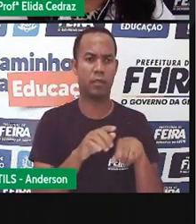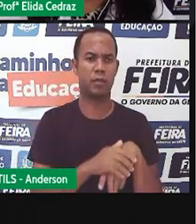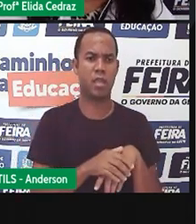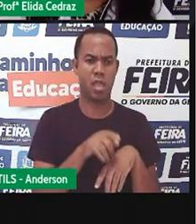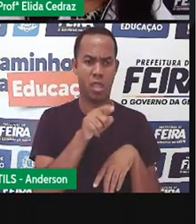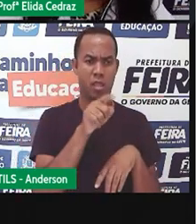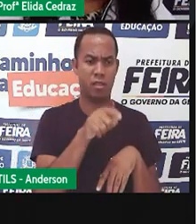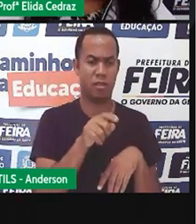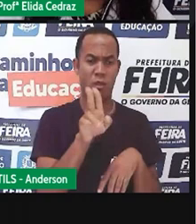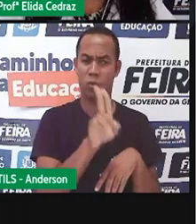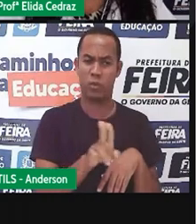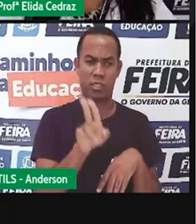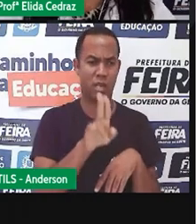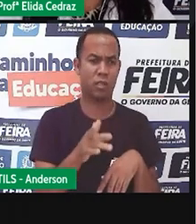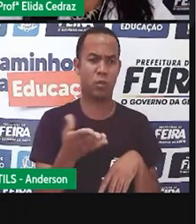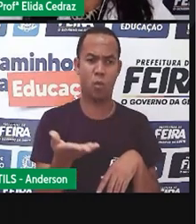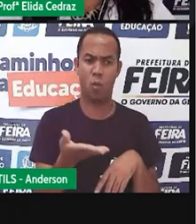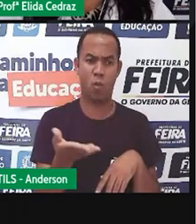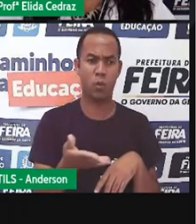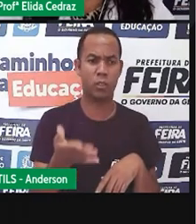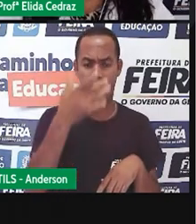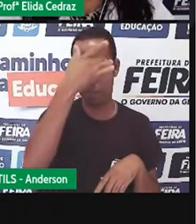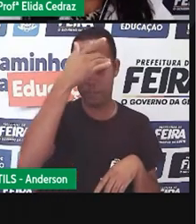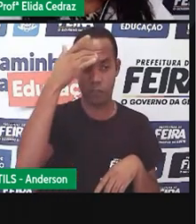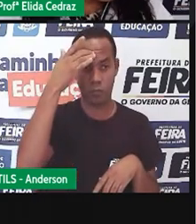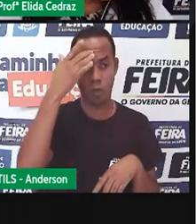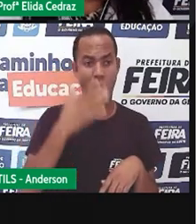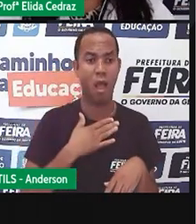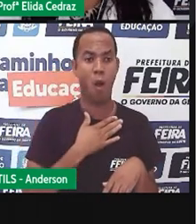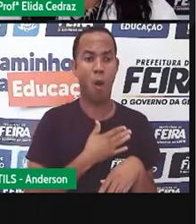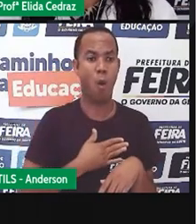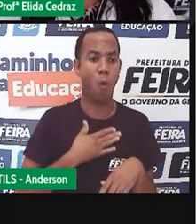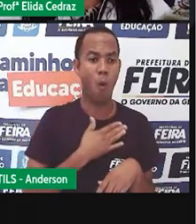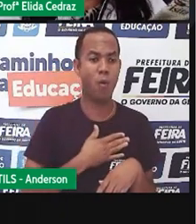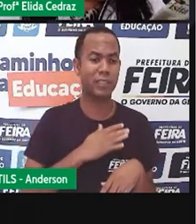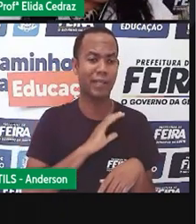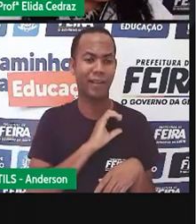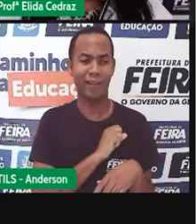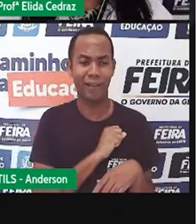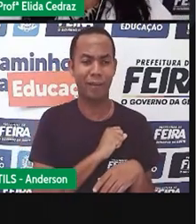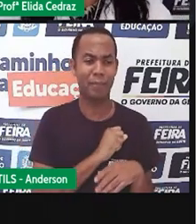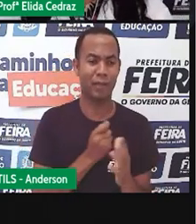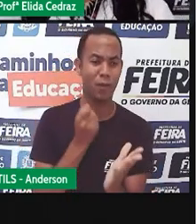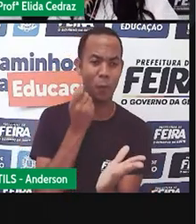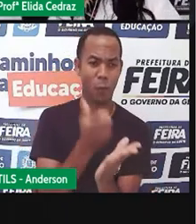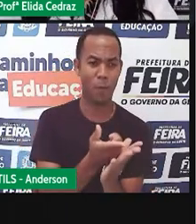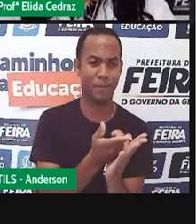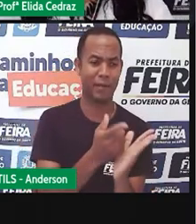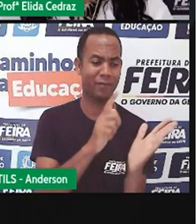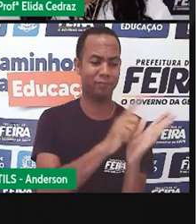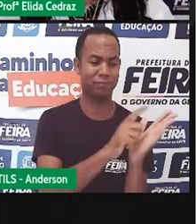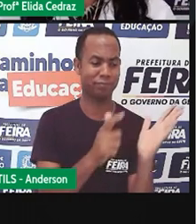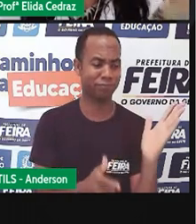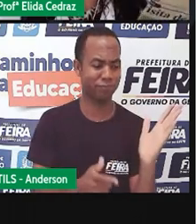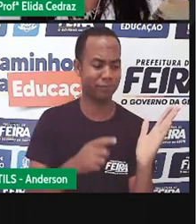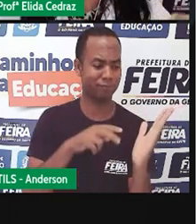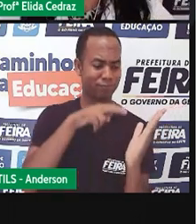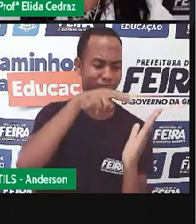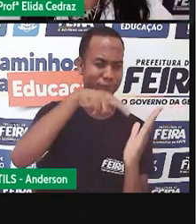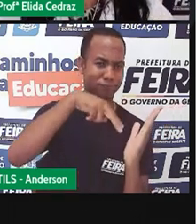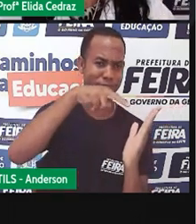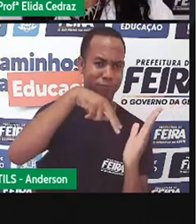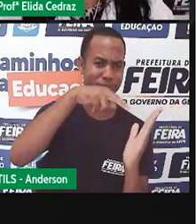muito utilizado. Até hoje, existem pessoas que fazem questão de comprar um jornal, sentar